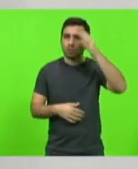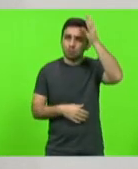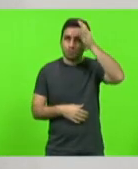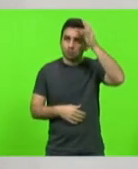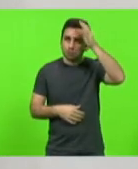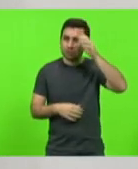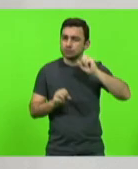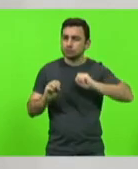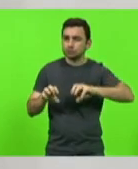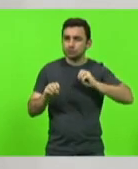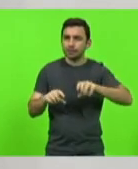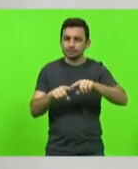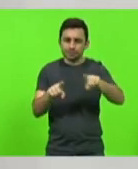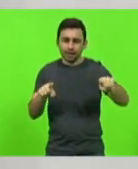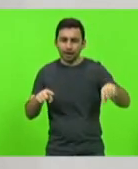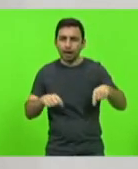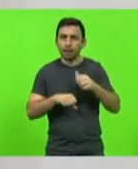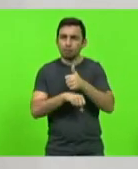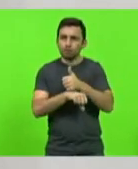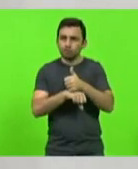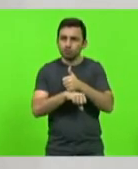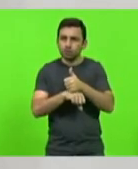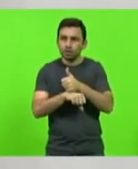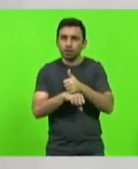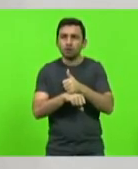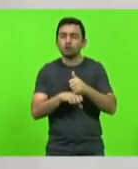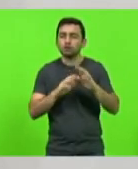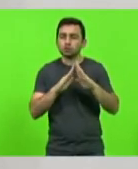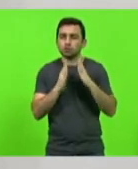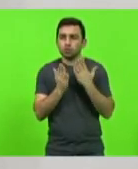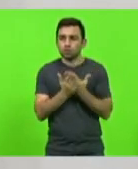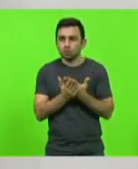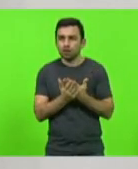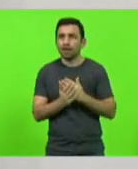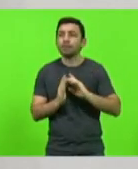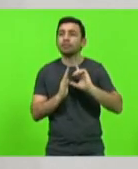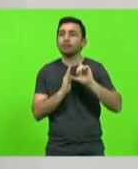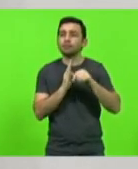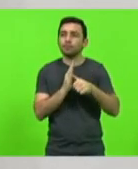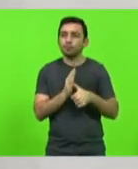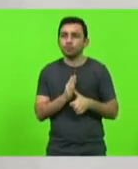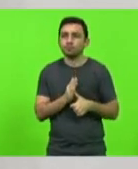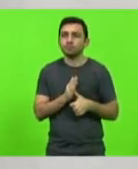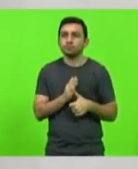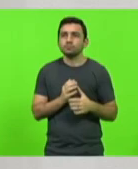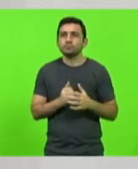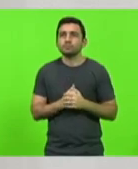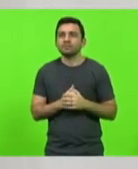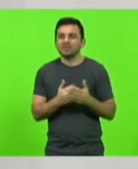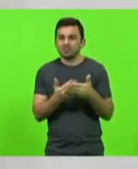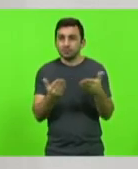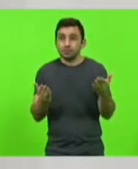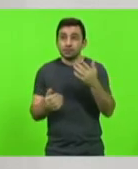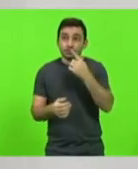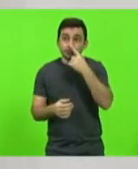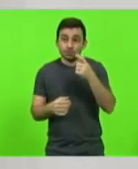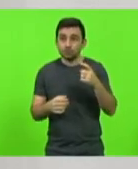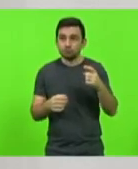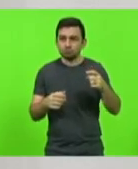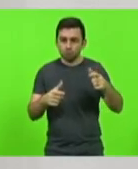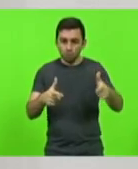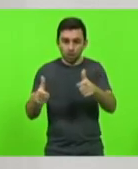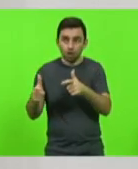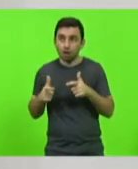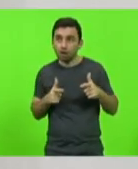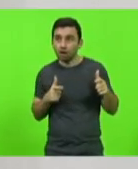as turmas e profissionais da escola. Logo em seguida, as lixeiras das salas